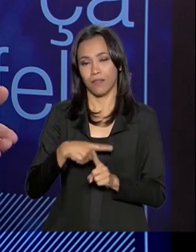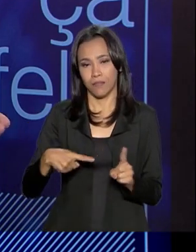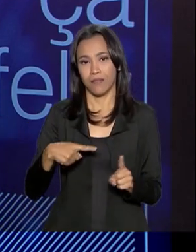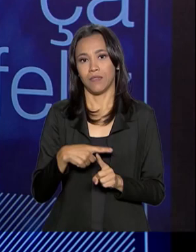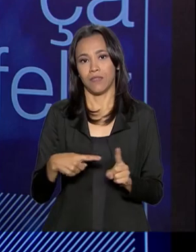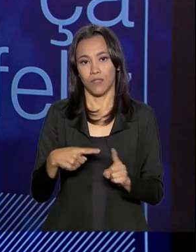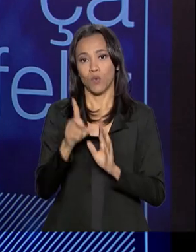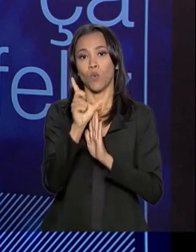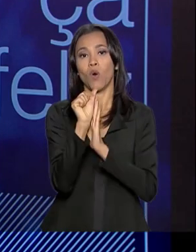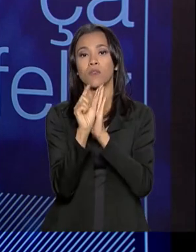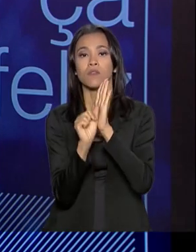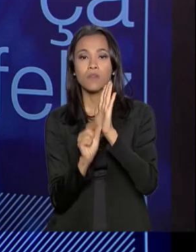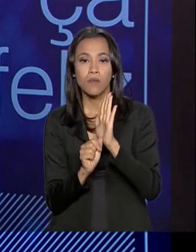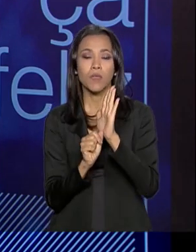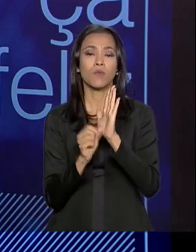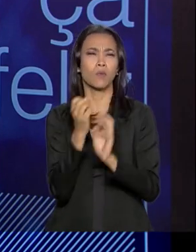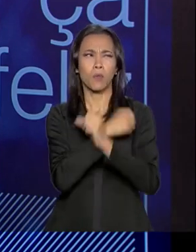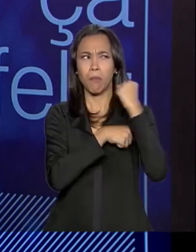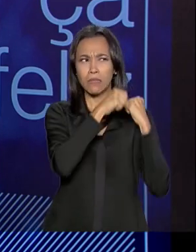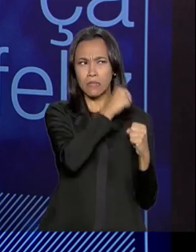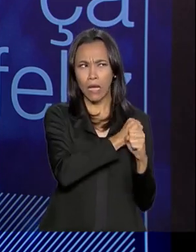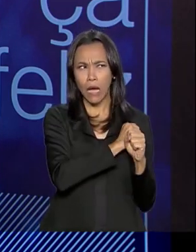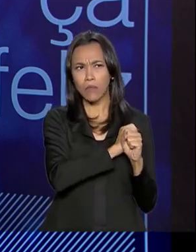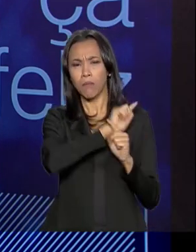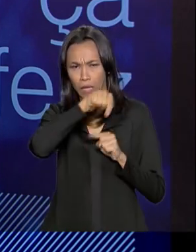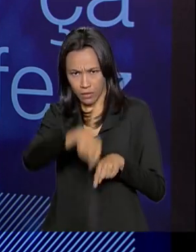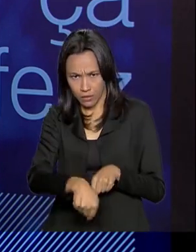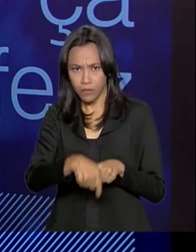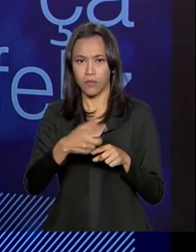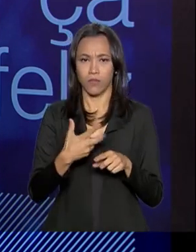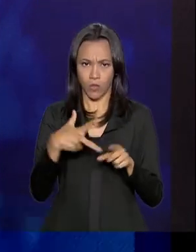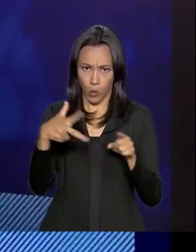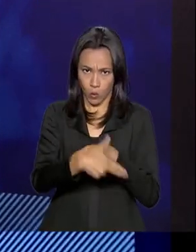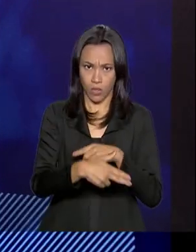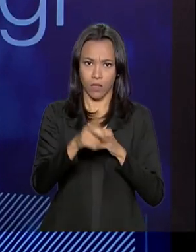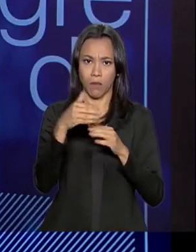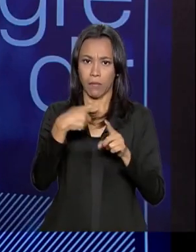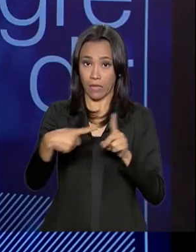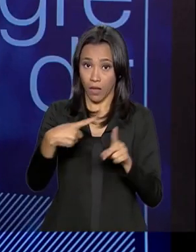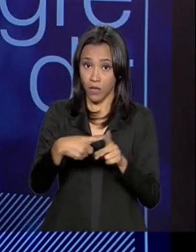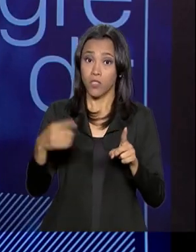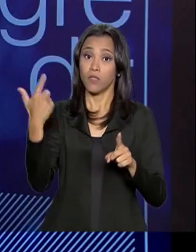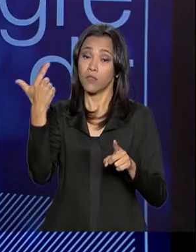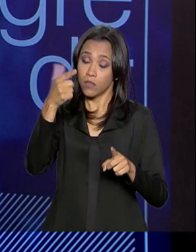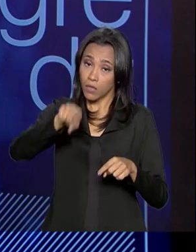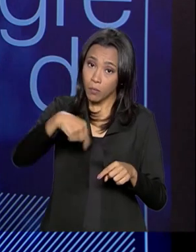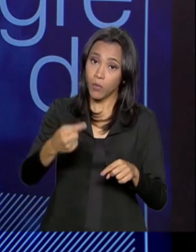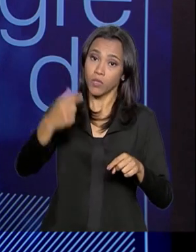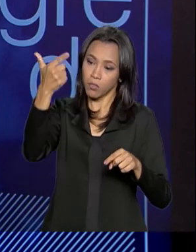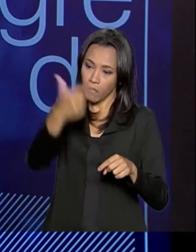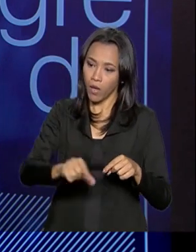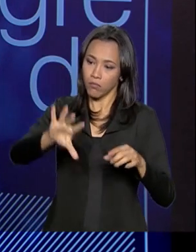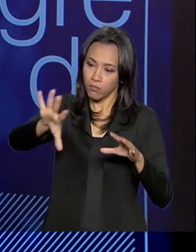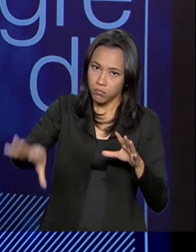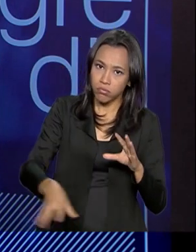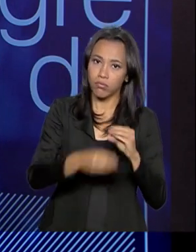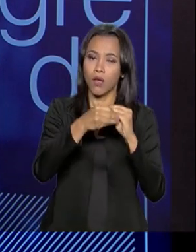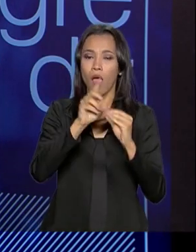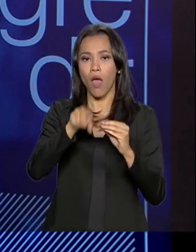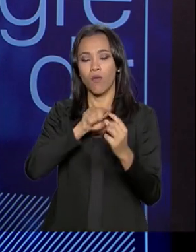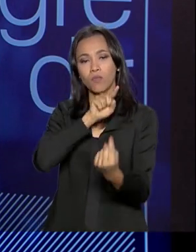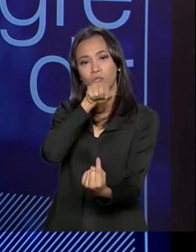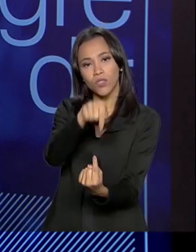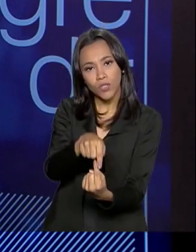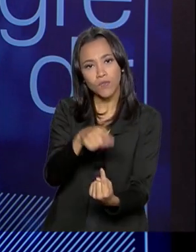do ano passado para esse ano, na programação, e nós o recompusemos. Foi, inclusive, uma das metas que nós